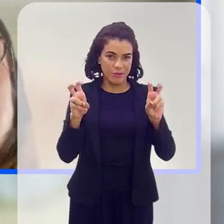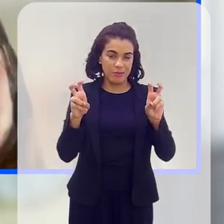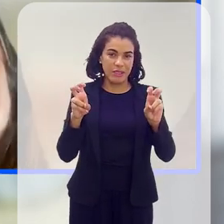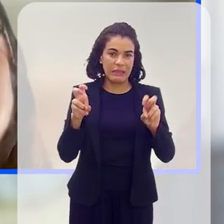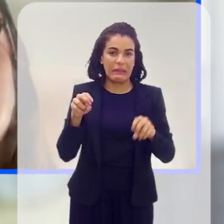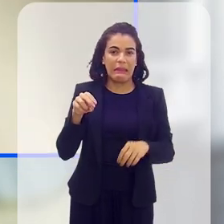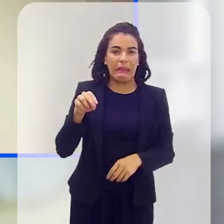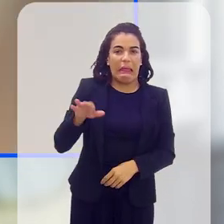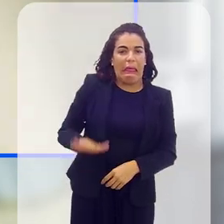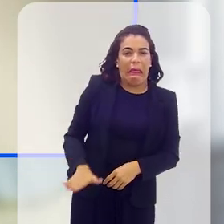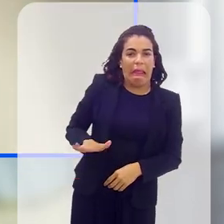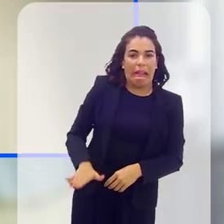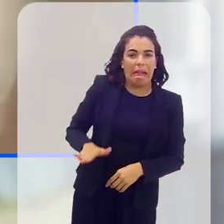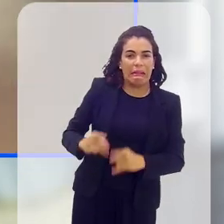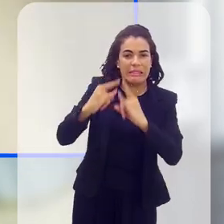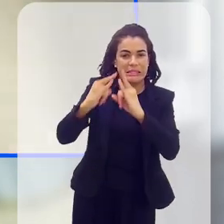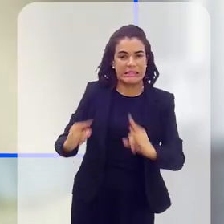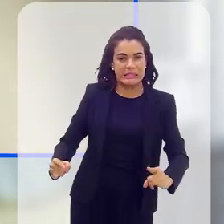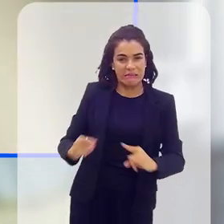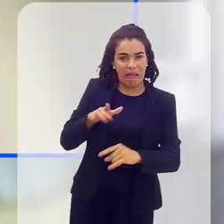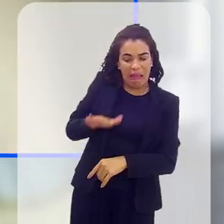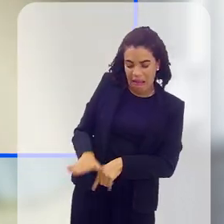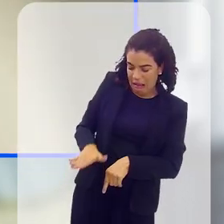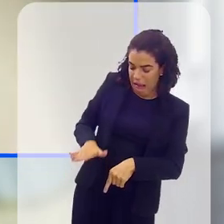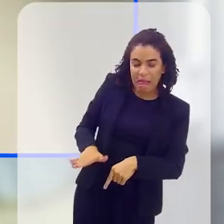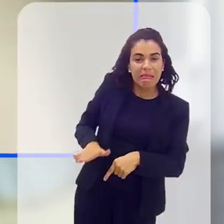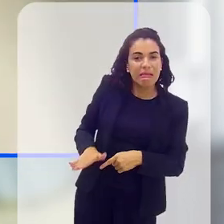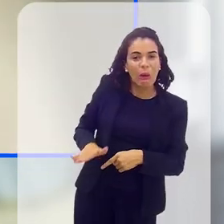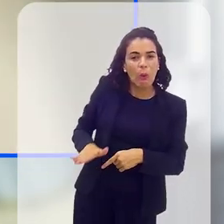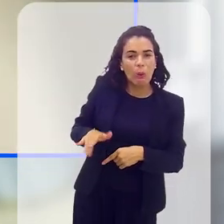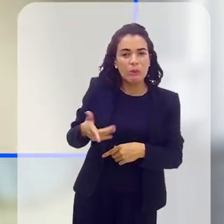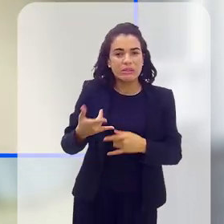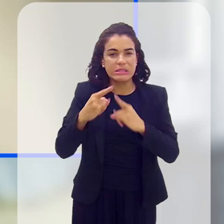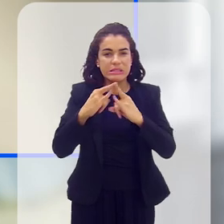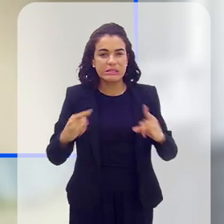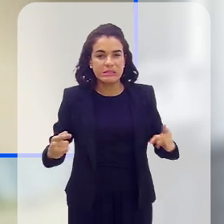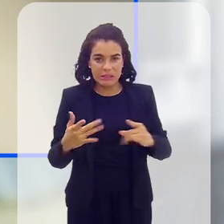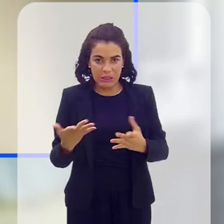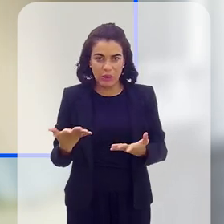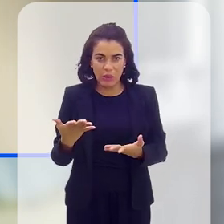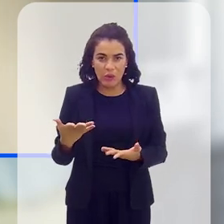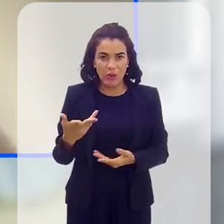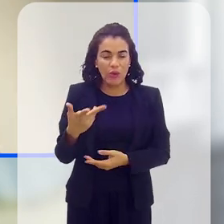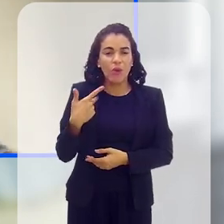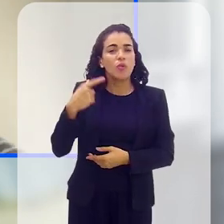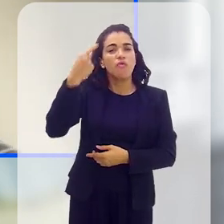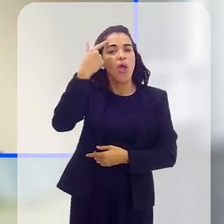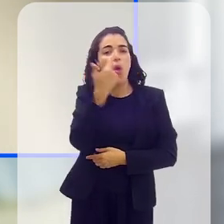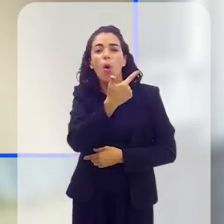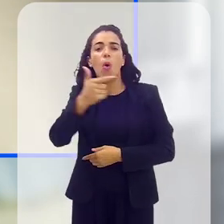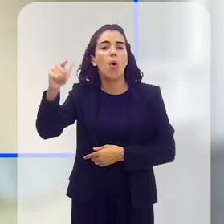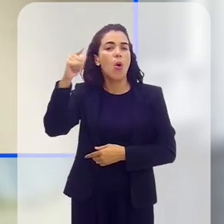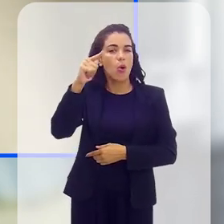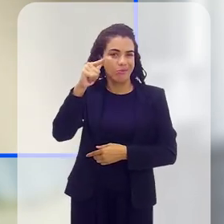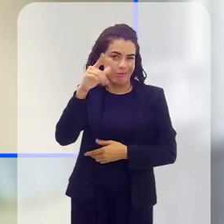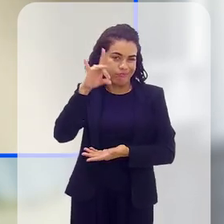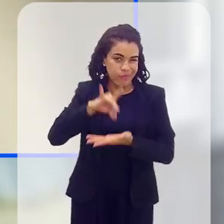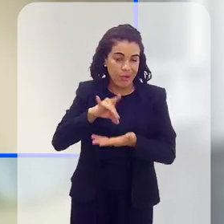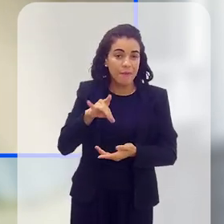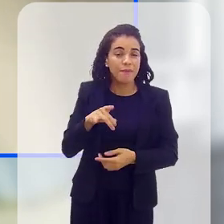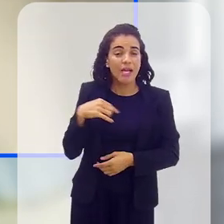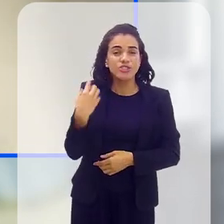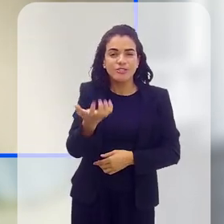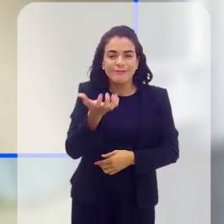né? Anã de circo. As pessoas se referem ao anão como anão de circo. Eles não veem nem a outra propriedade. Quando, na verdade,